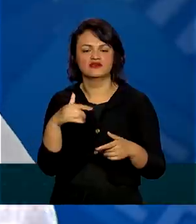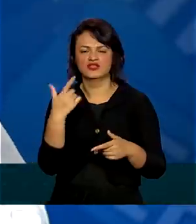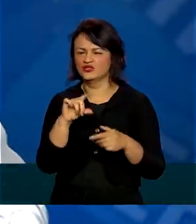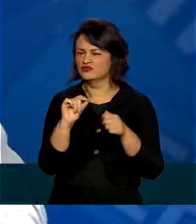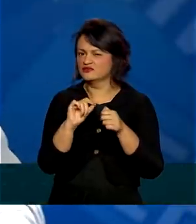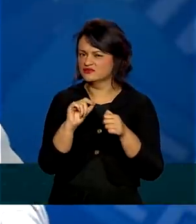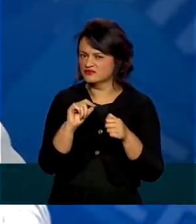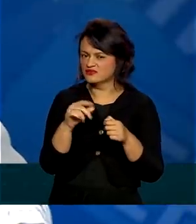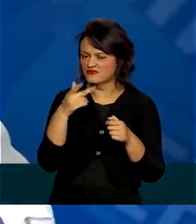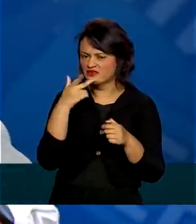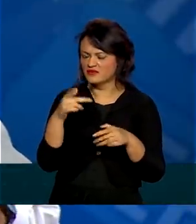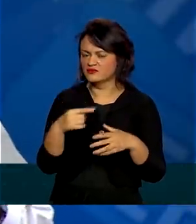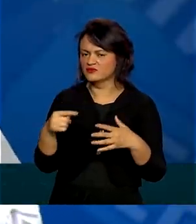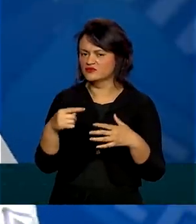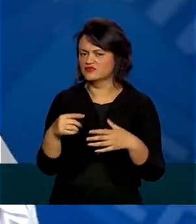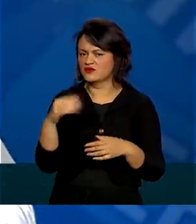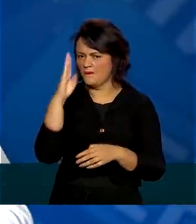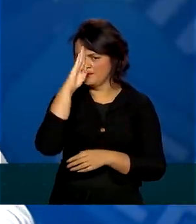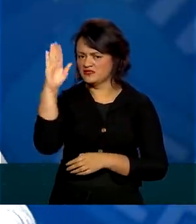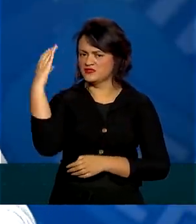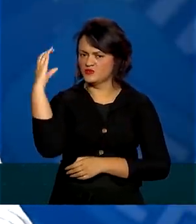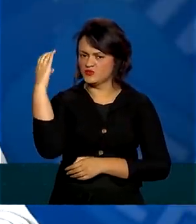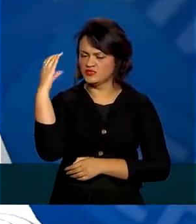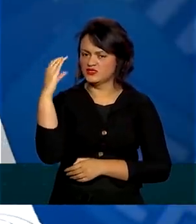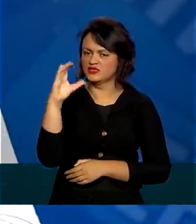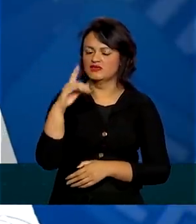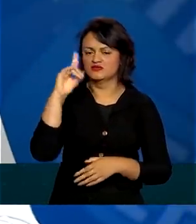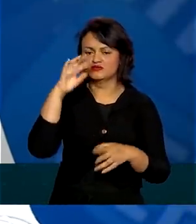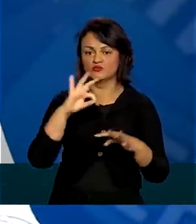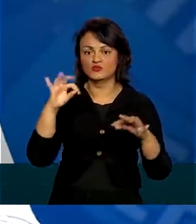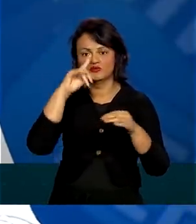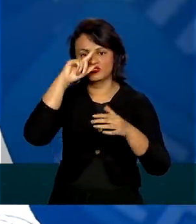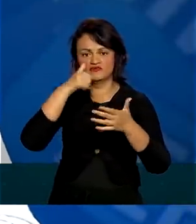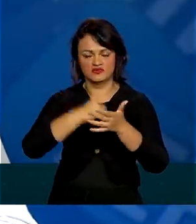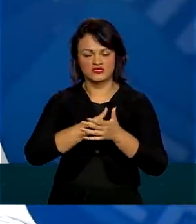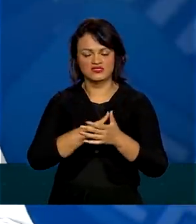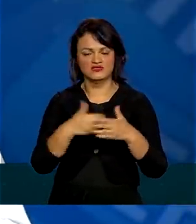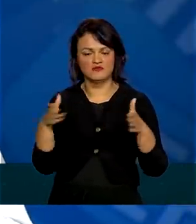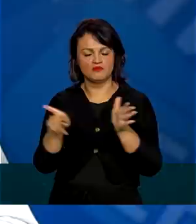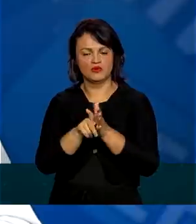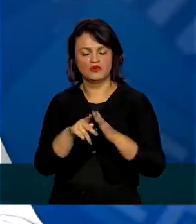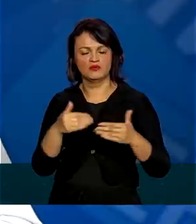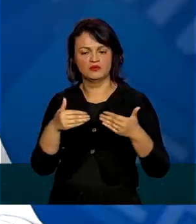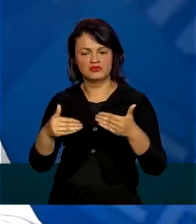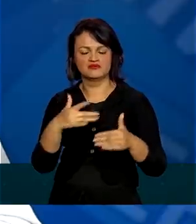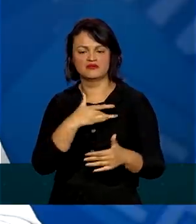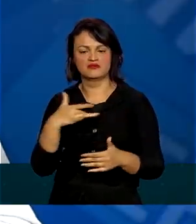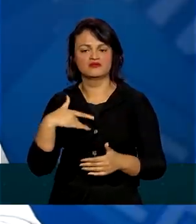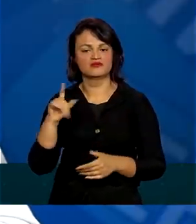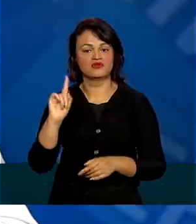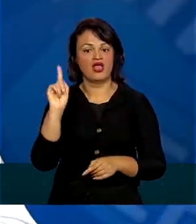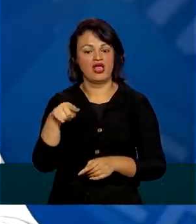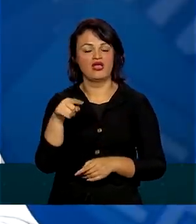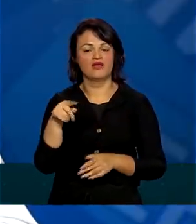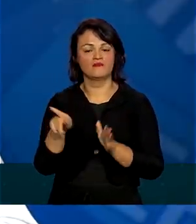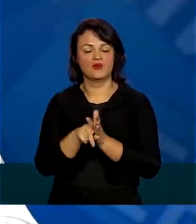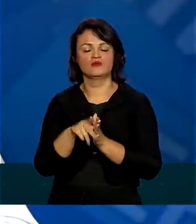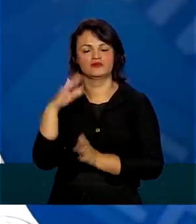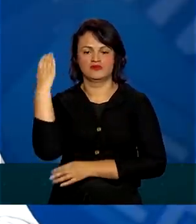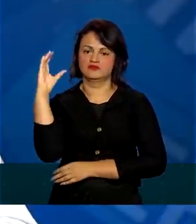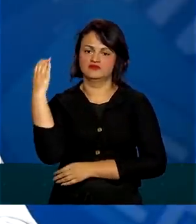gente colocou com um dos pilares das nossas tomadas de decisões no Ministério da Saúde é o arcabouço